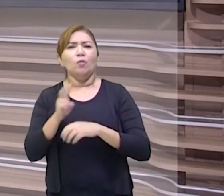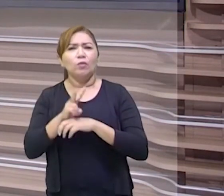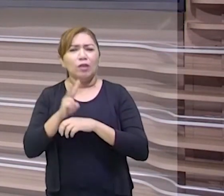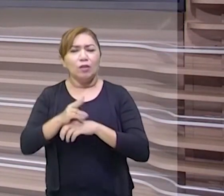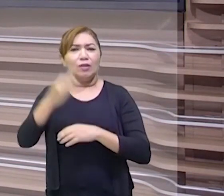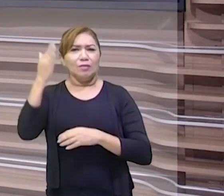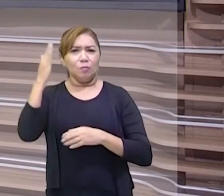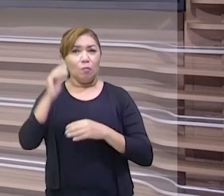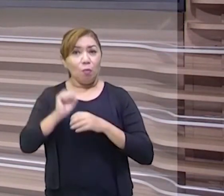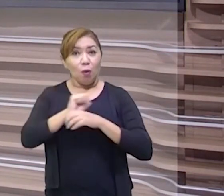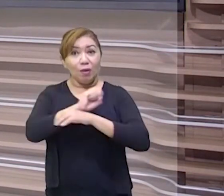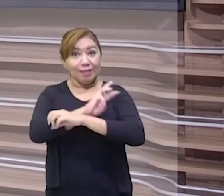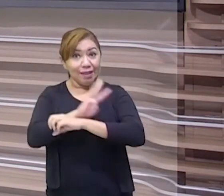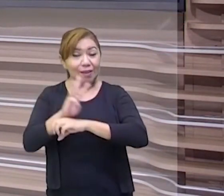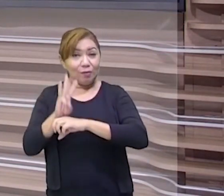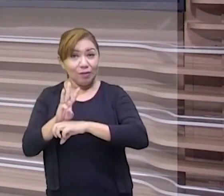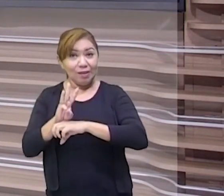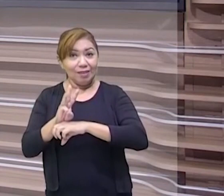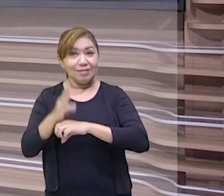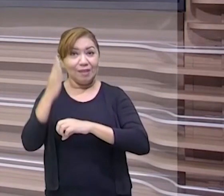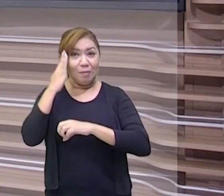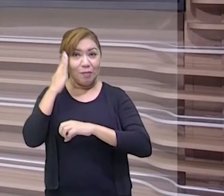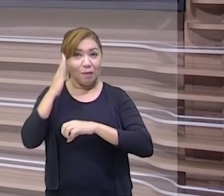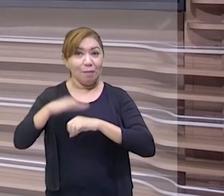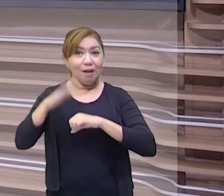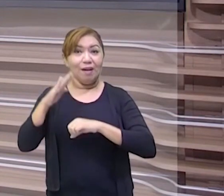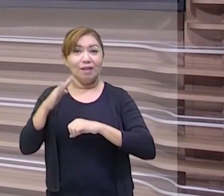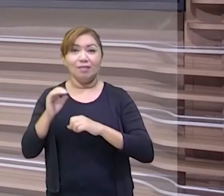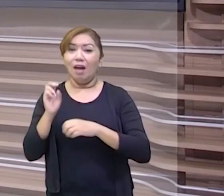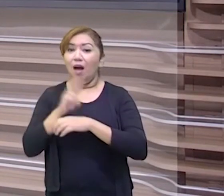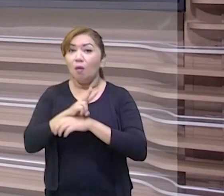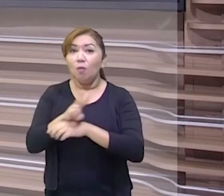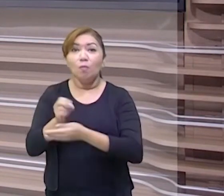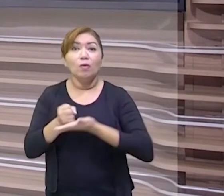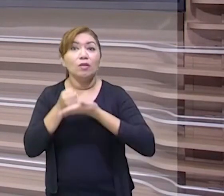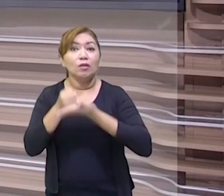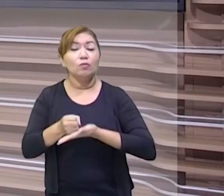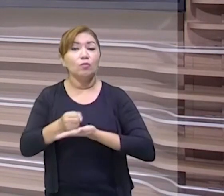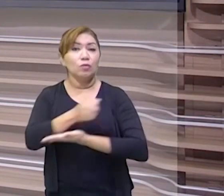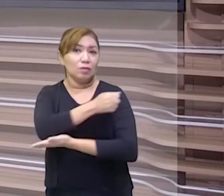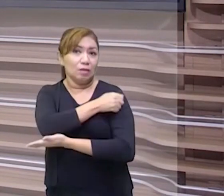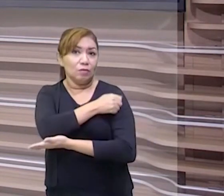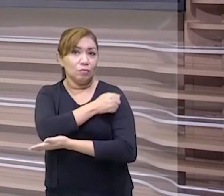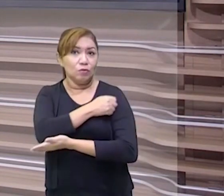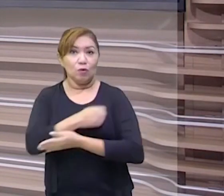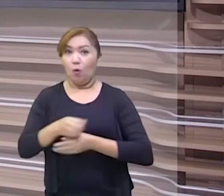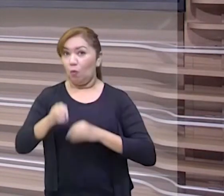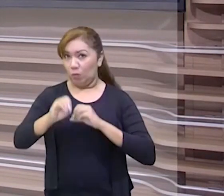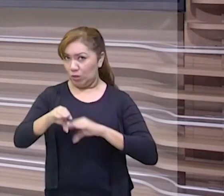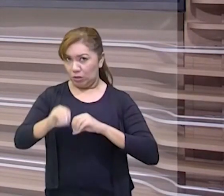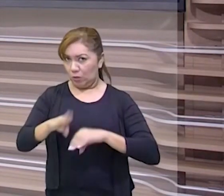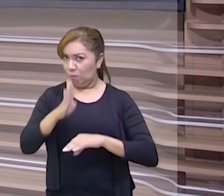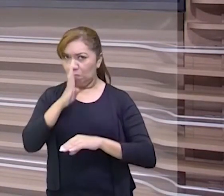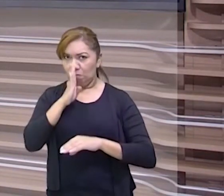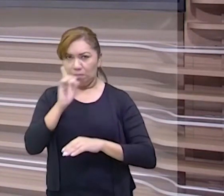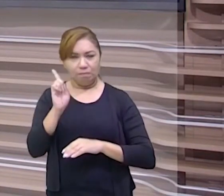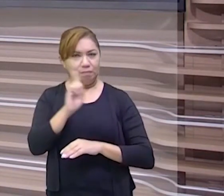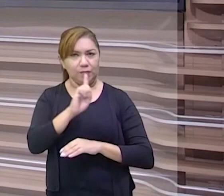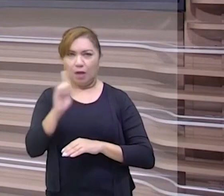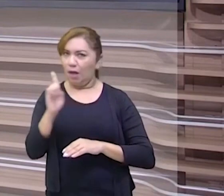no portal Saber Mais, enfim, acompanhando aí os seus alunos. A educação não parou e não vai parar.